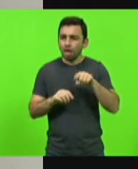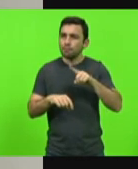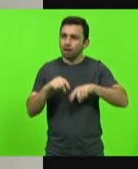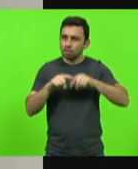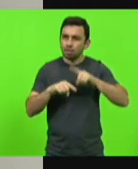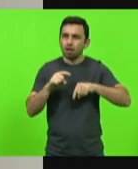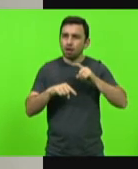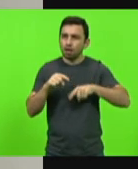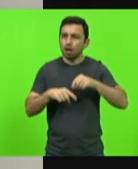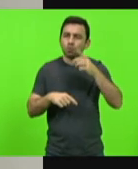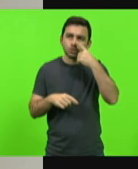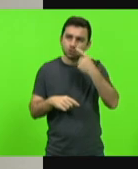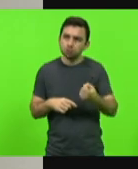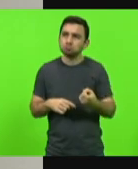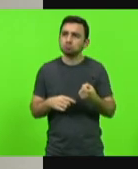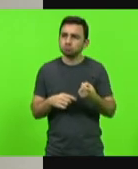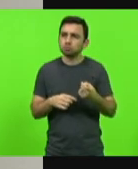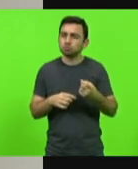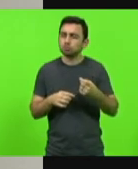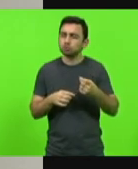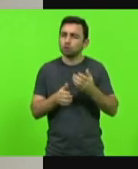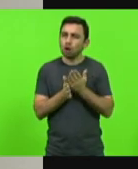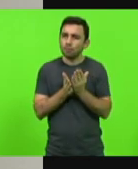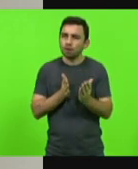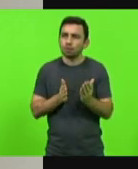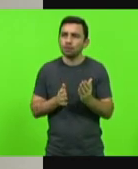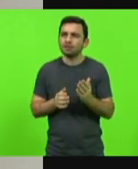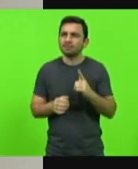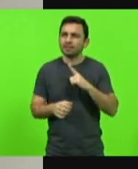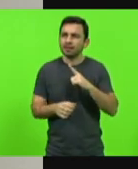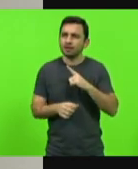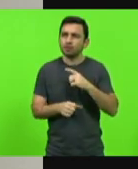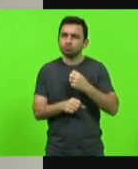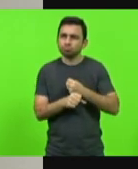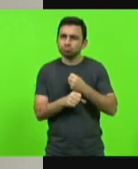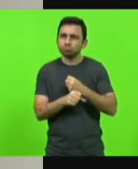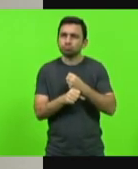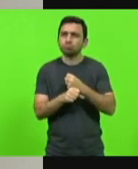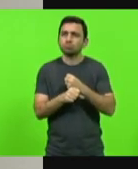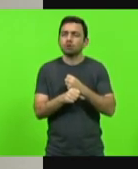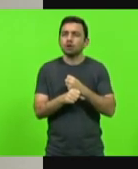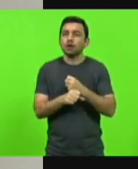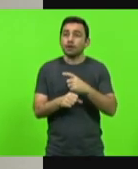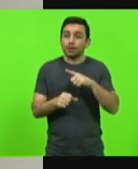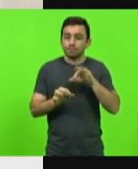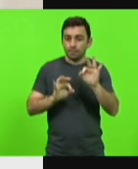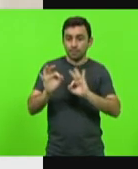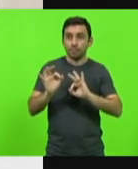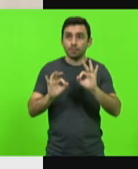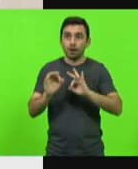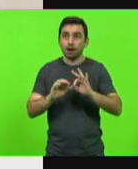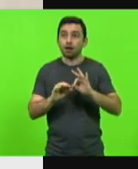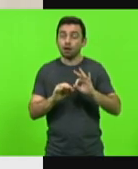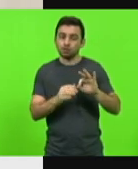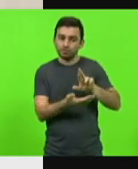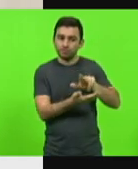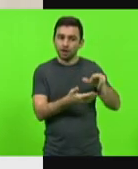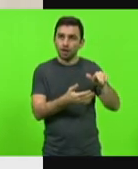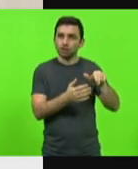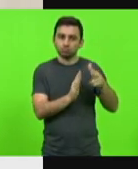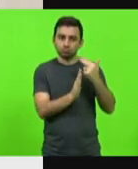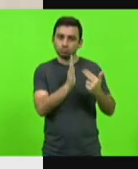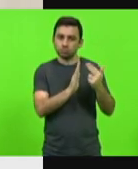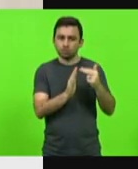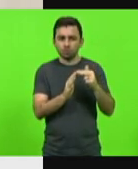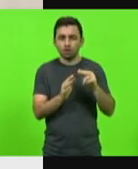residuais. Eles pegam obras, Tarsila do Amaral, por exemplo, e fazem a releitura a